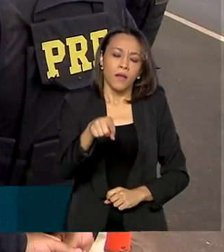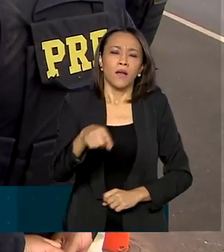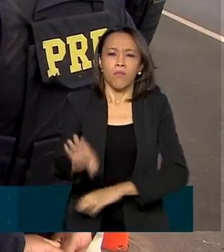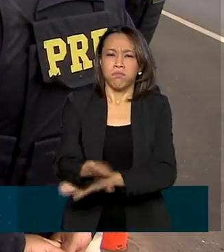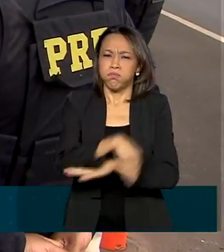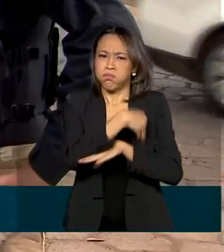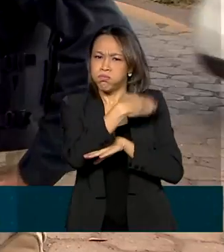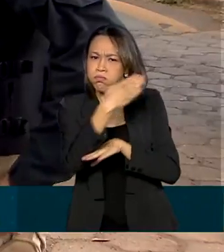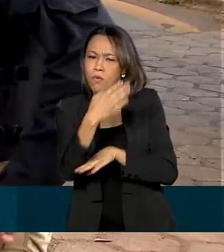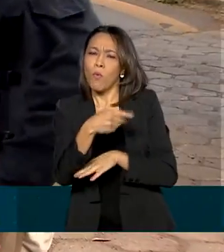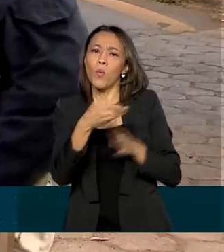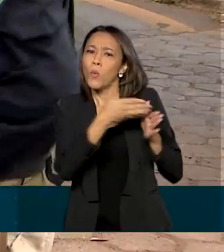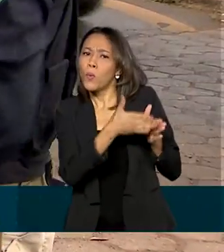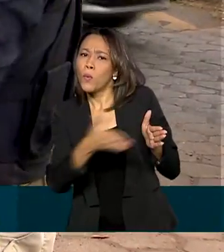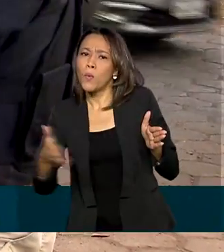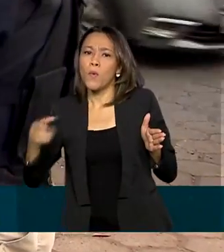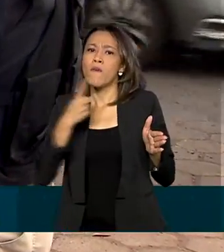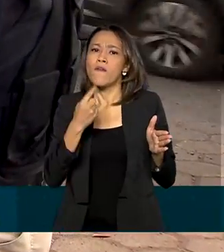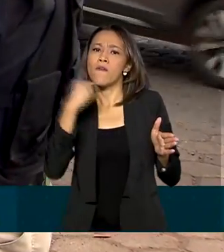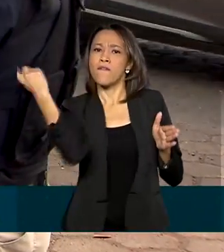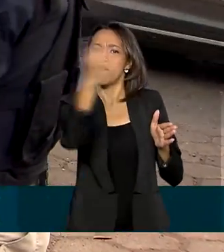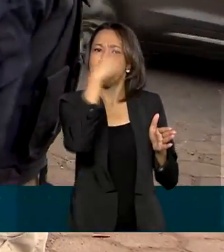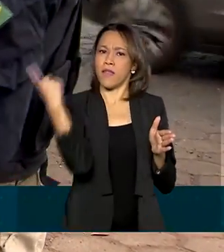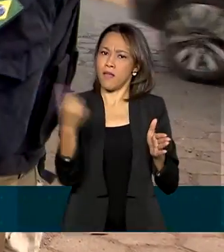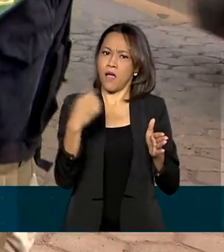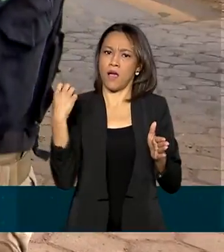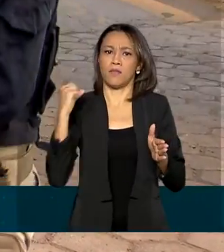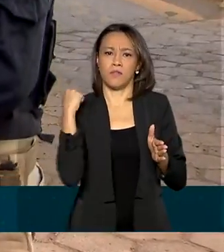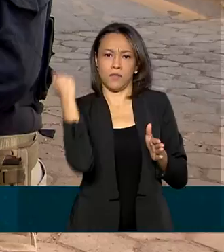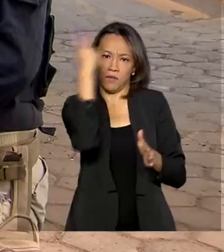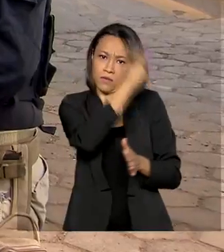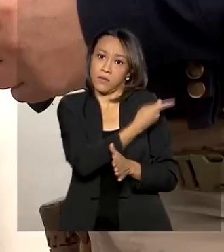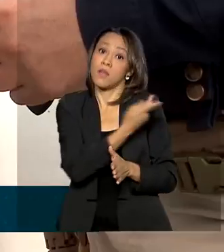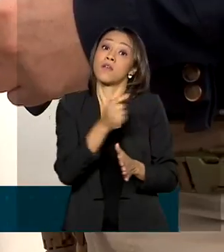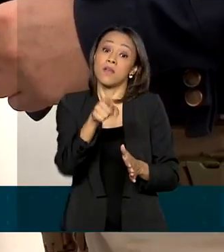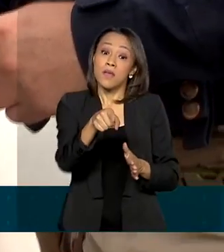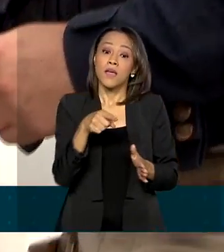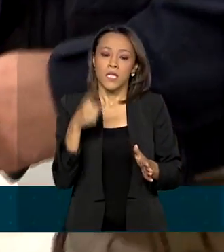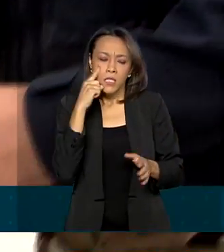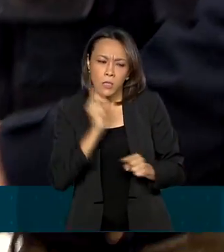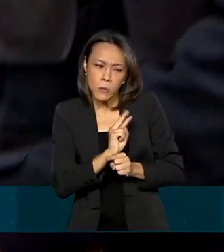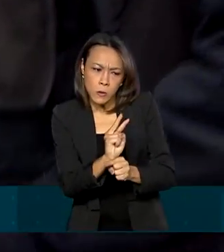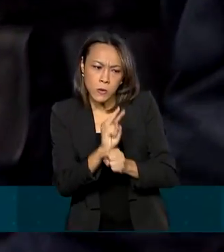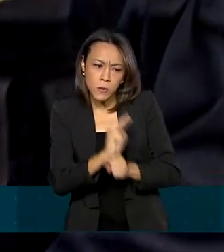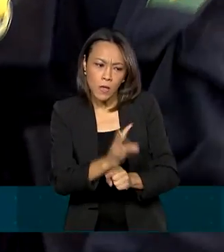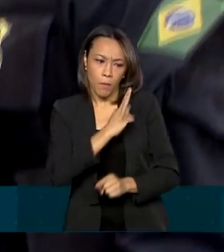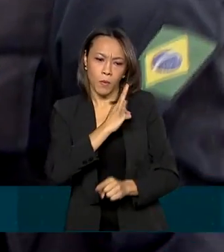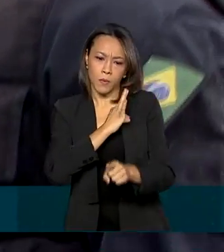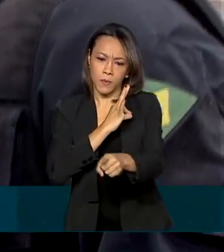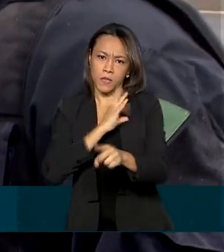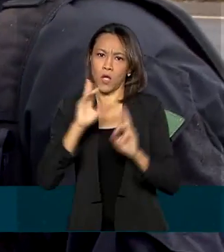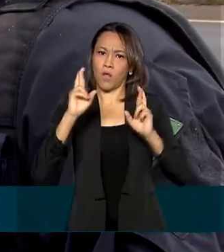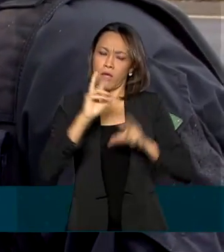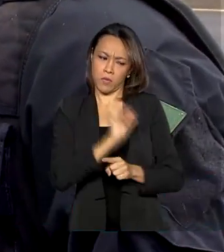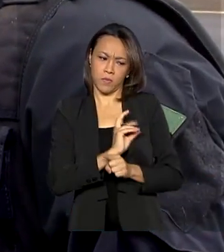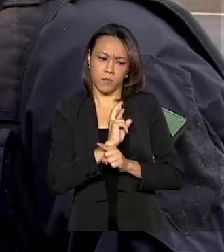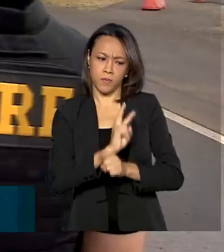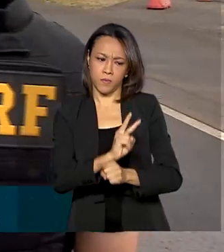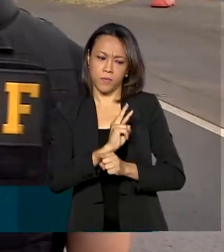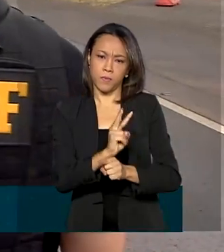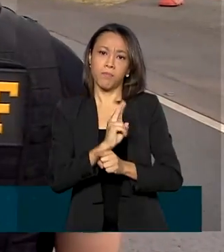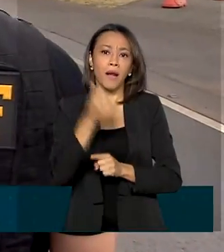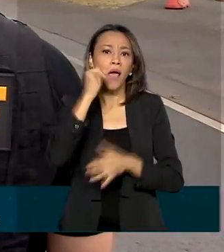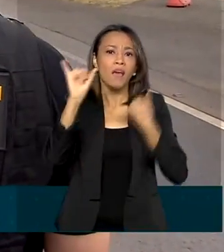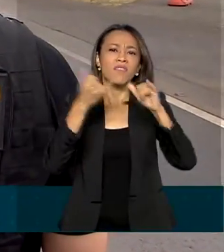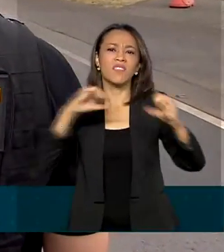feriado prolongado, os agentes da Polícia Rodoviária Federal reforçaram a fiscalização nas estradas federais para prevenir